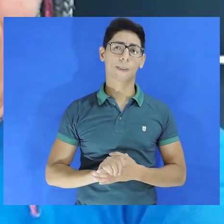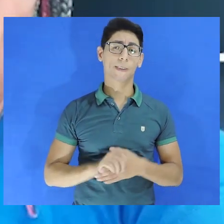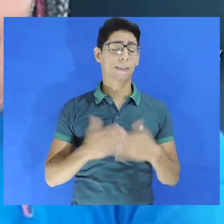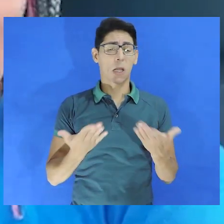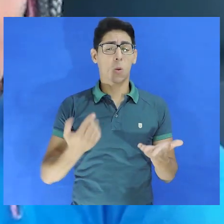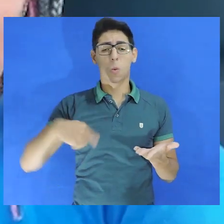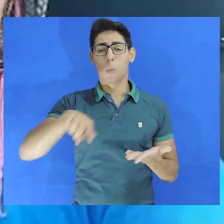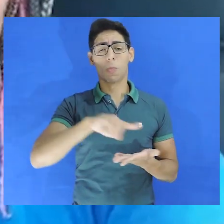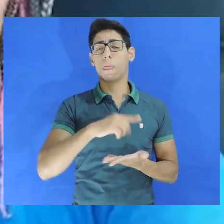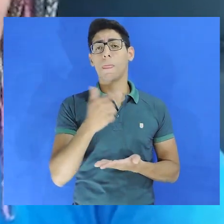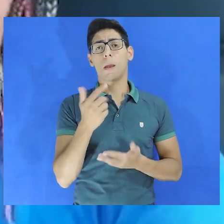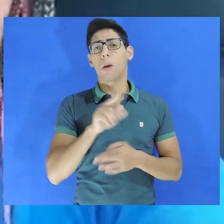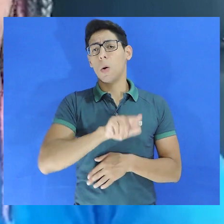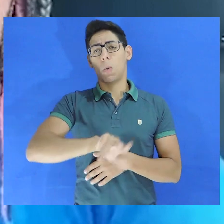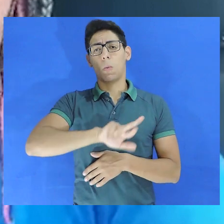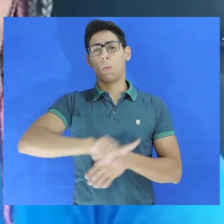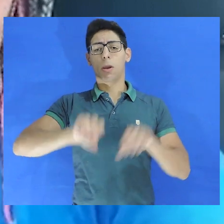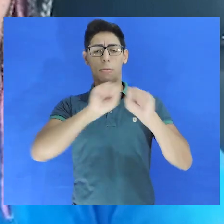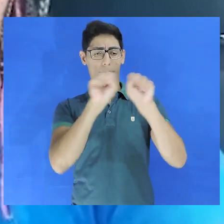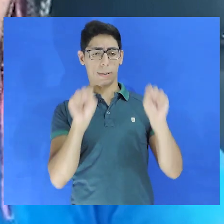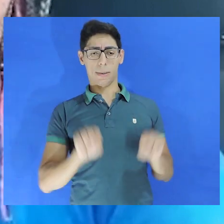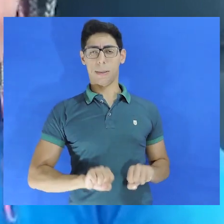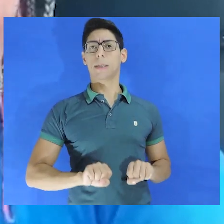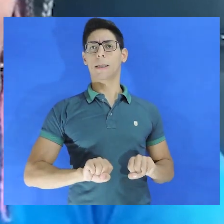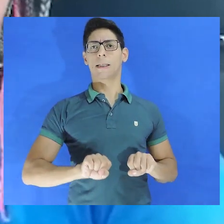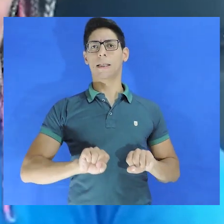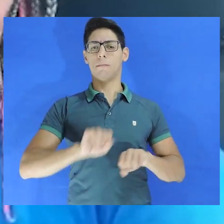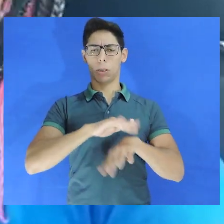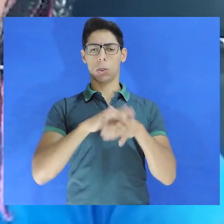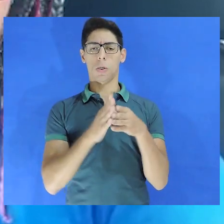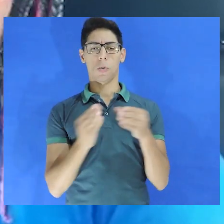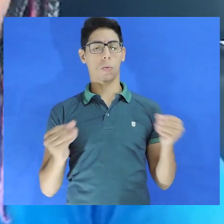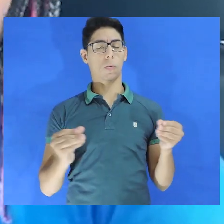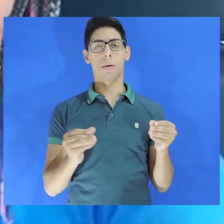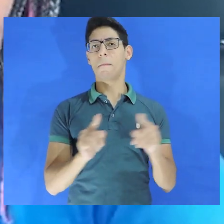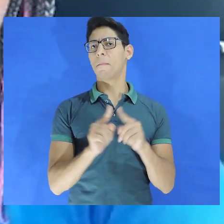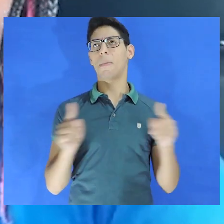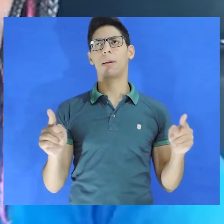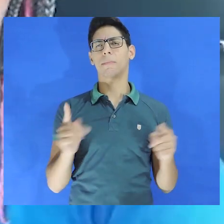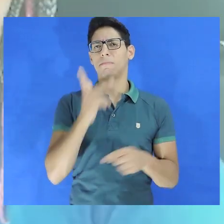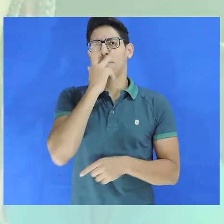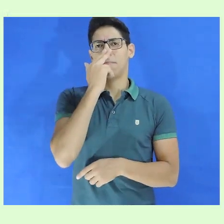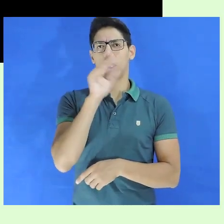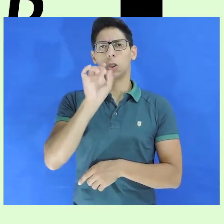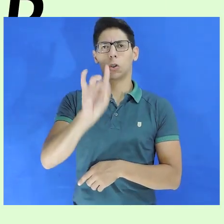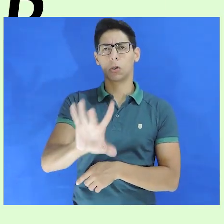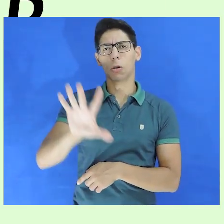Acaba não sendo um sistema de ressocialização e sim de vingança.